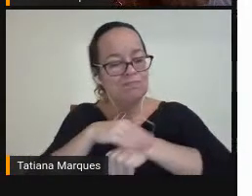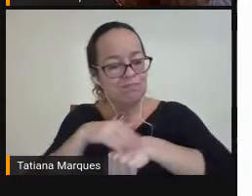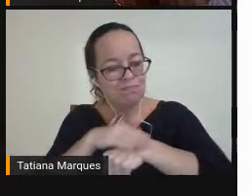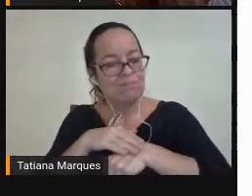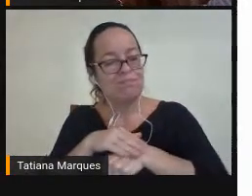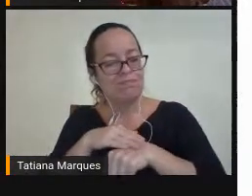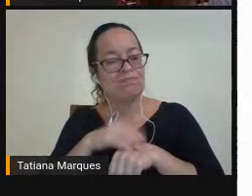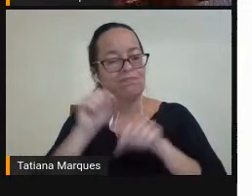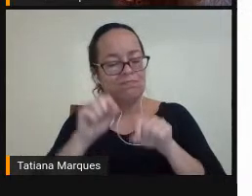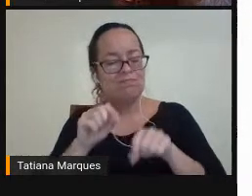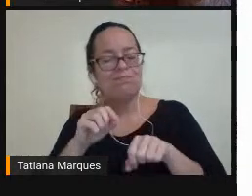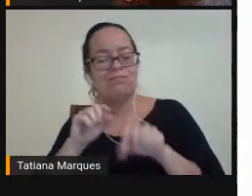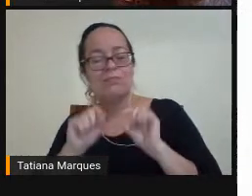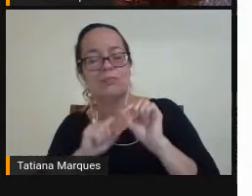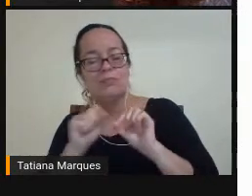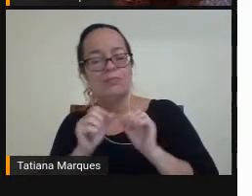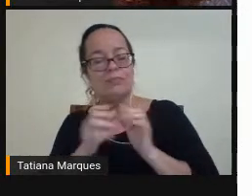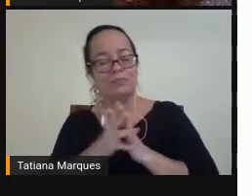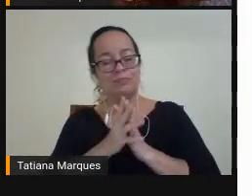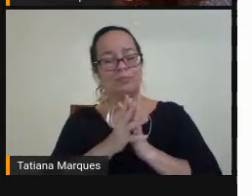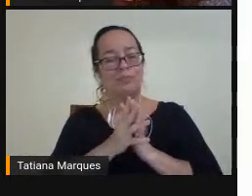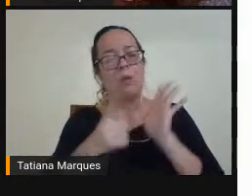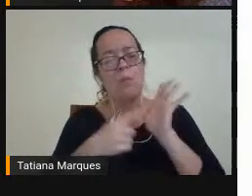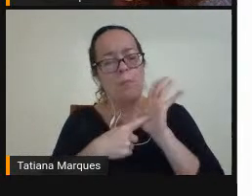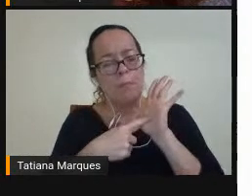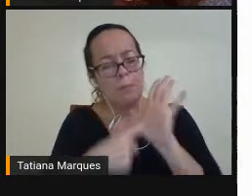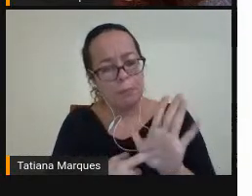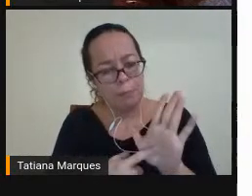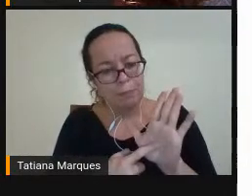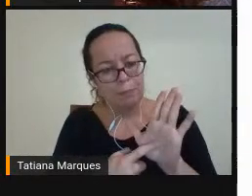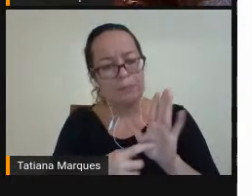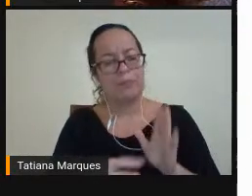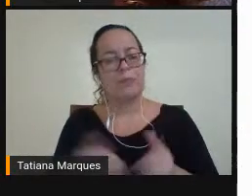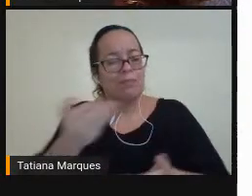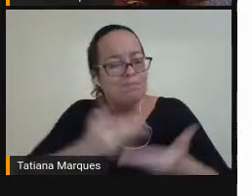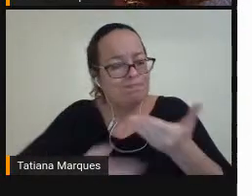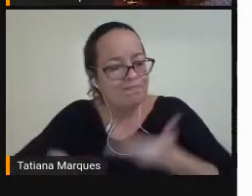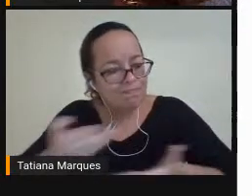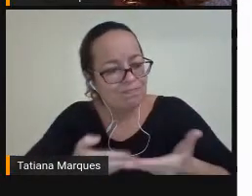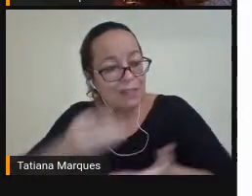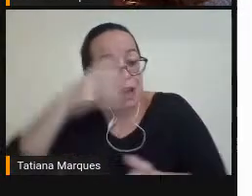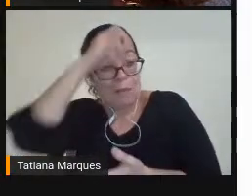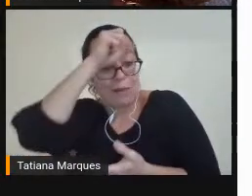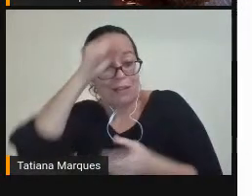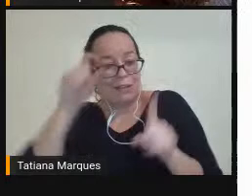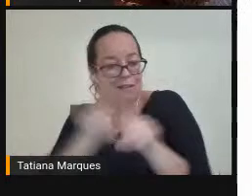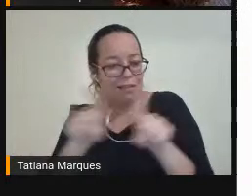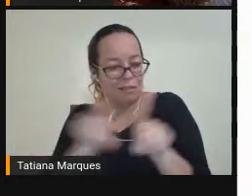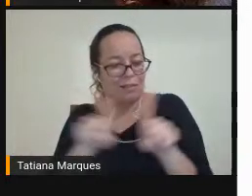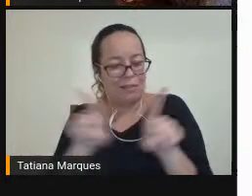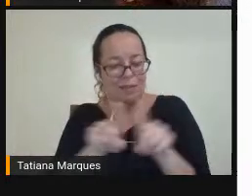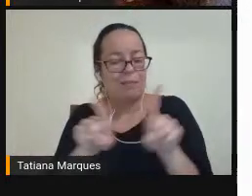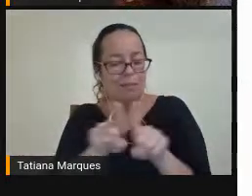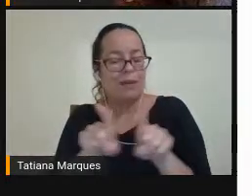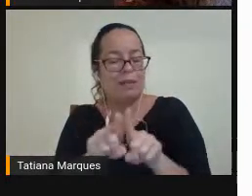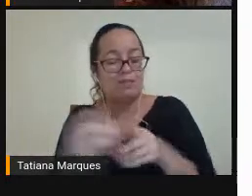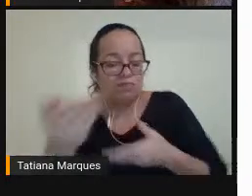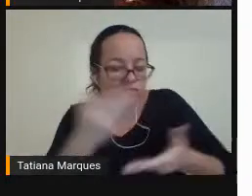pouquinho Com vocês Que eu queria Compartilhar E aprender Com vocês Também Tá bom